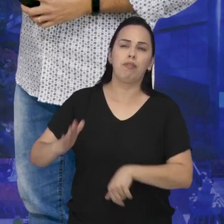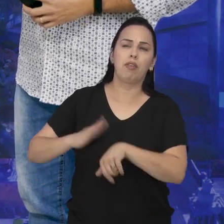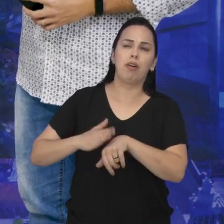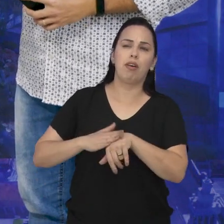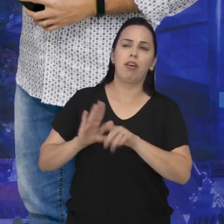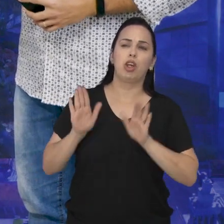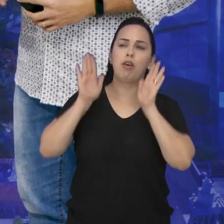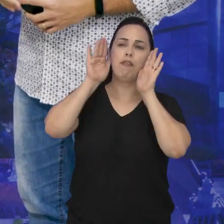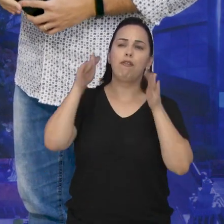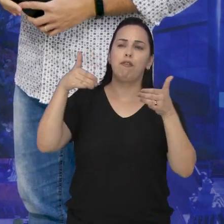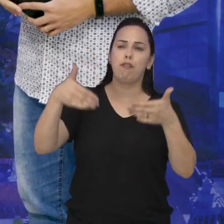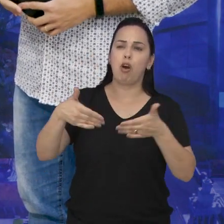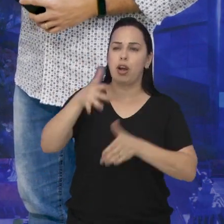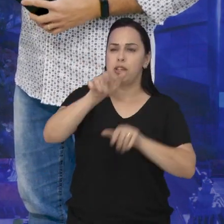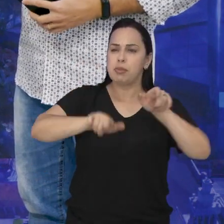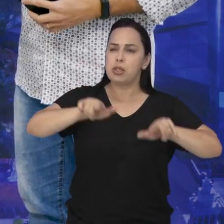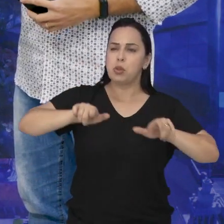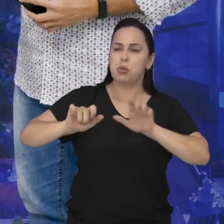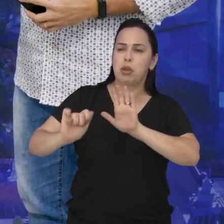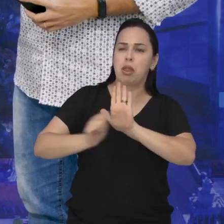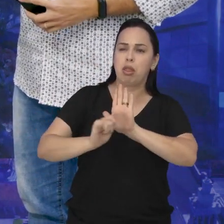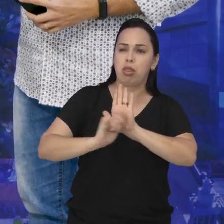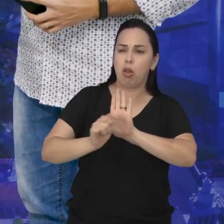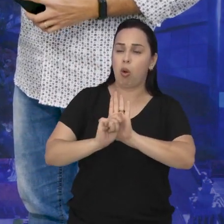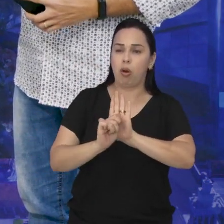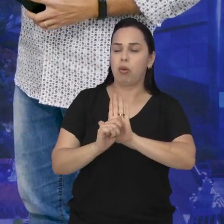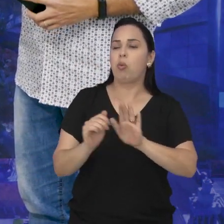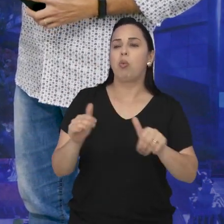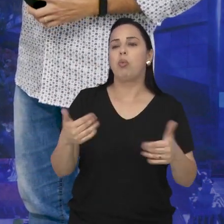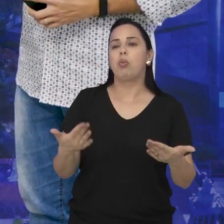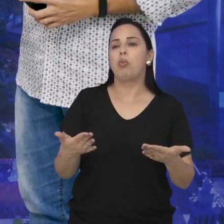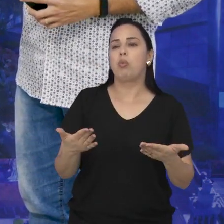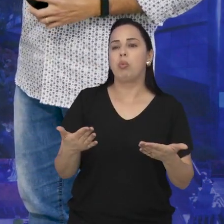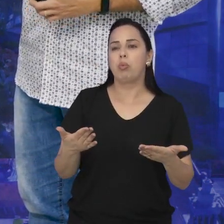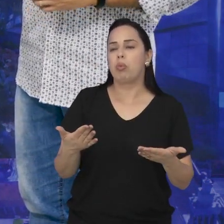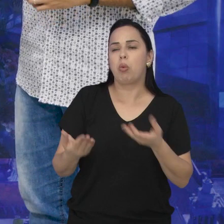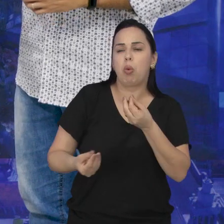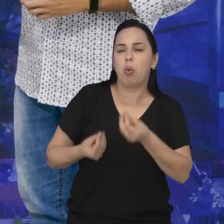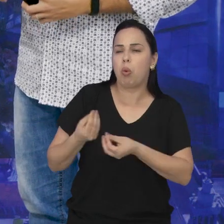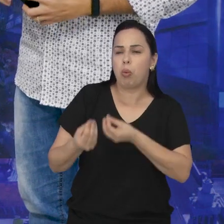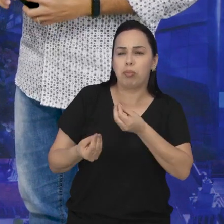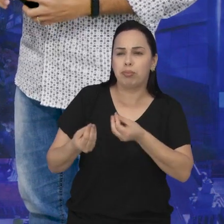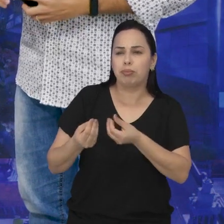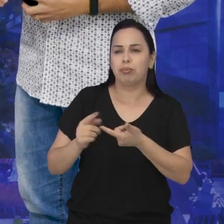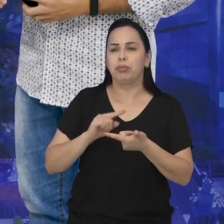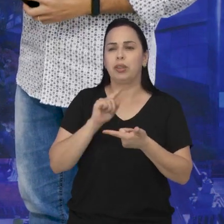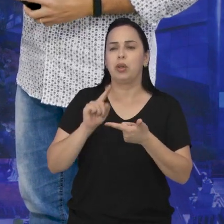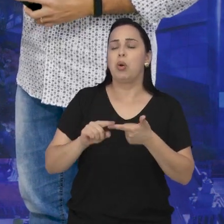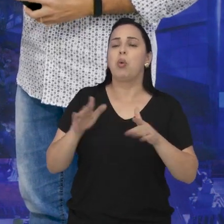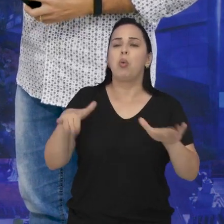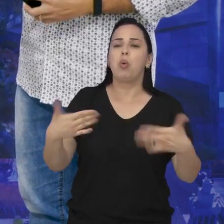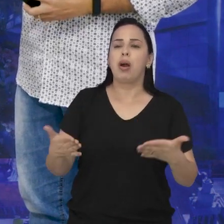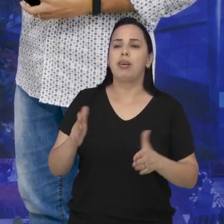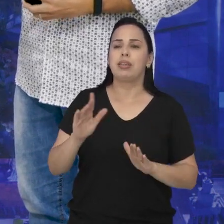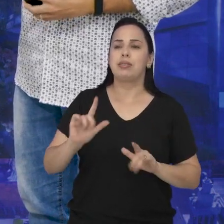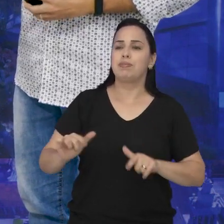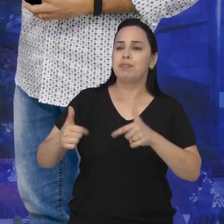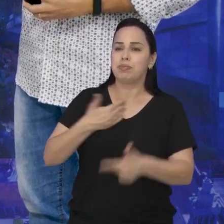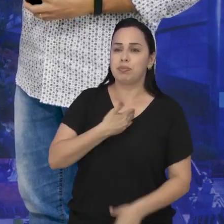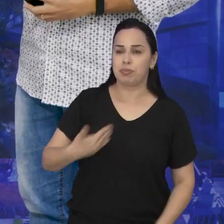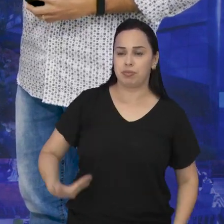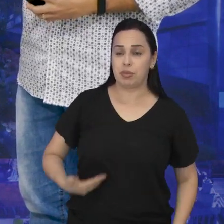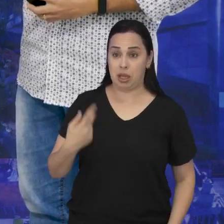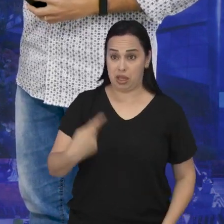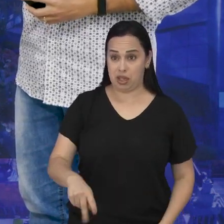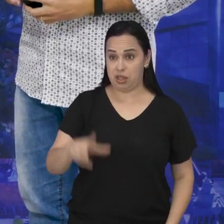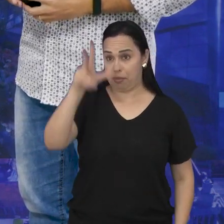voltadas para a dependência química. Quais são as portas de entrada? Quais são as políticas públicas que